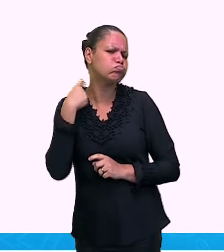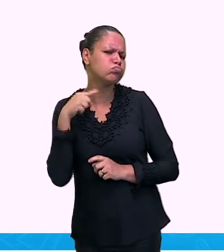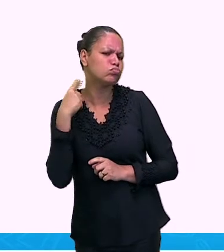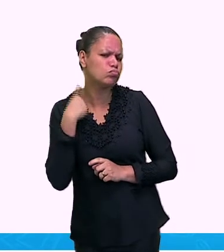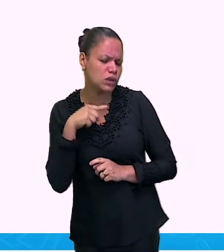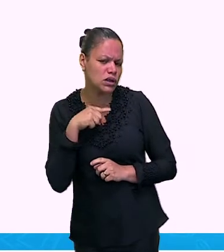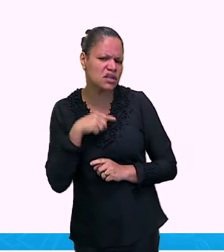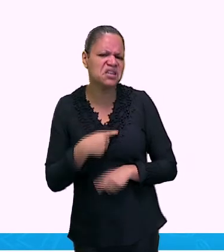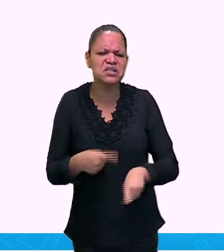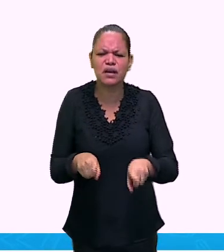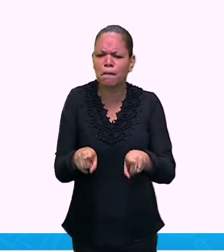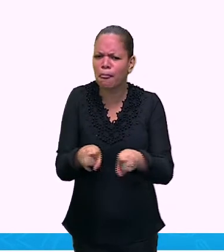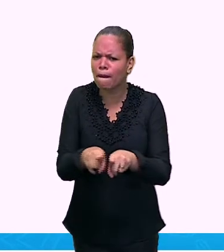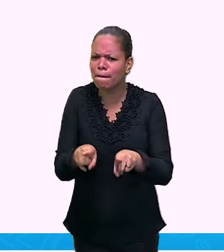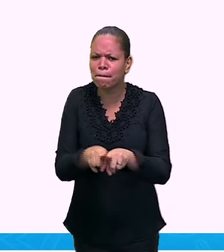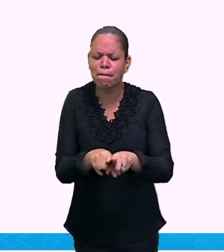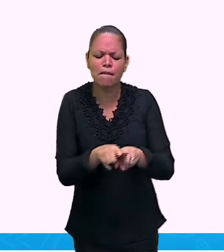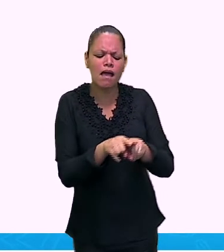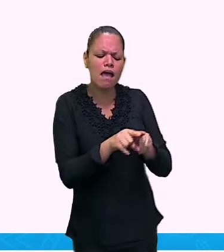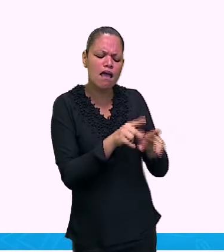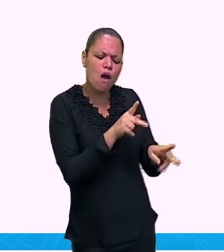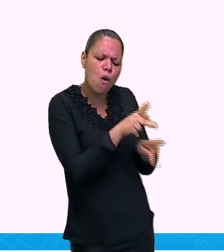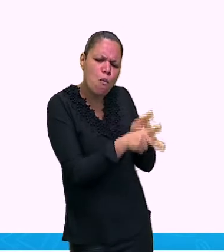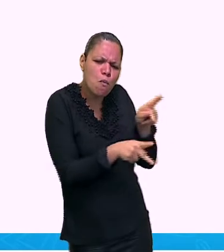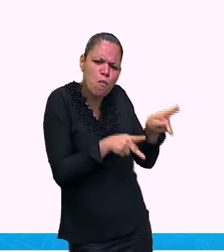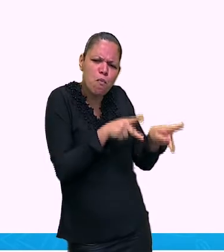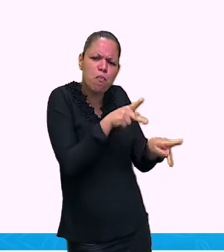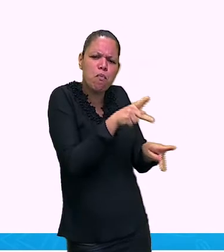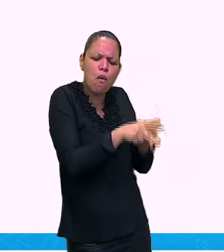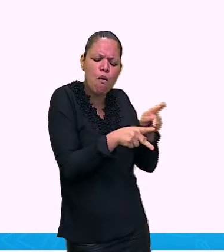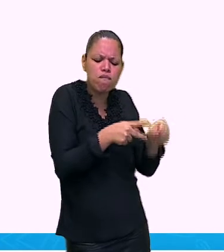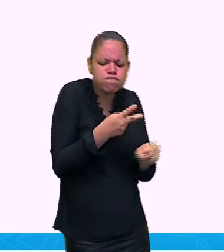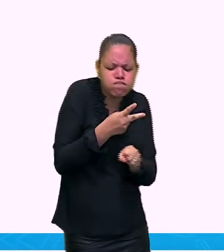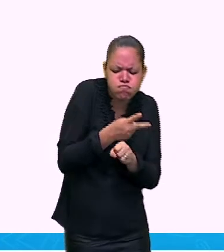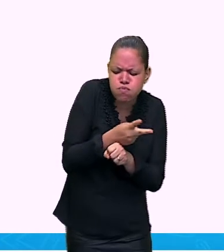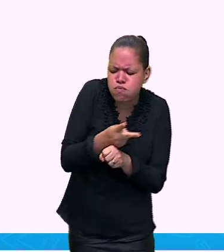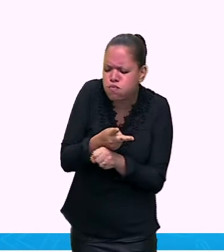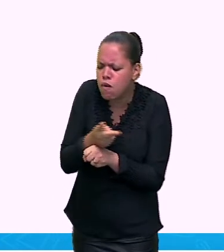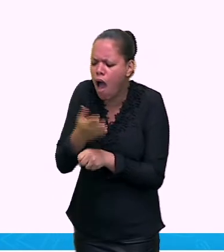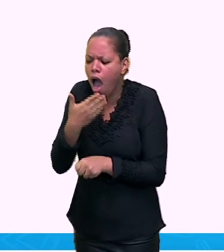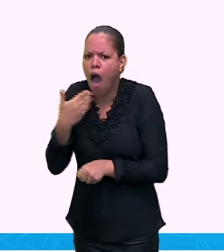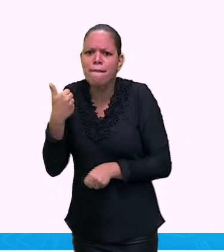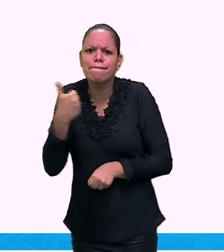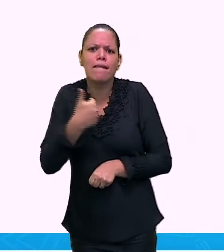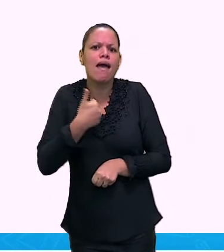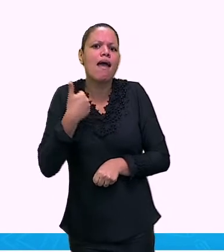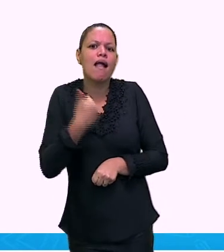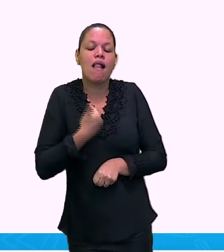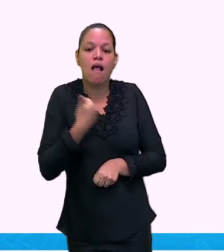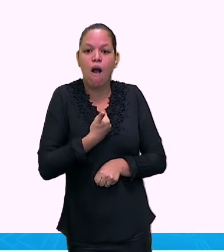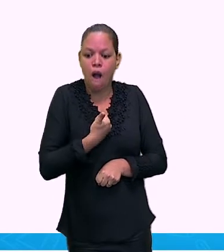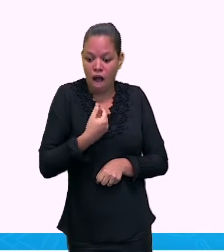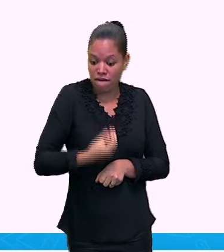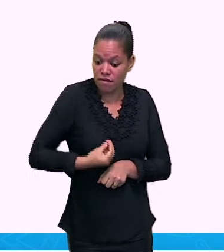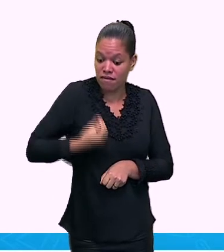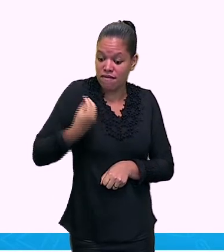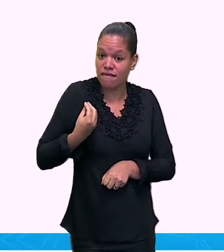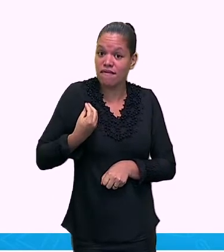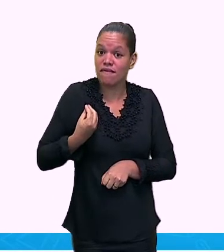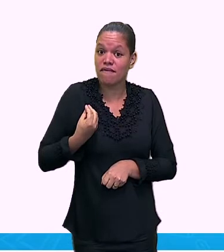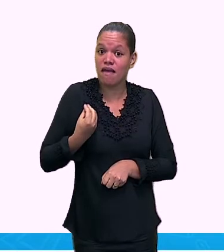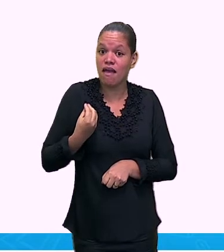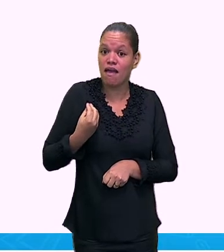Eles também é um povo que eles foram buscando melhores condições de vida. Então olha de onde eles saíram.